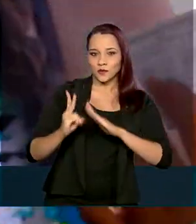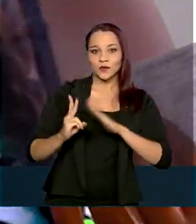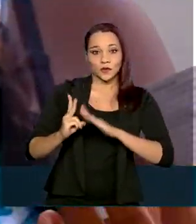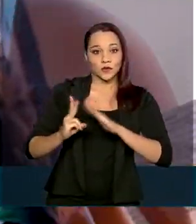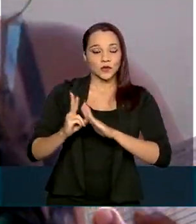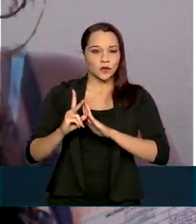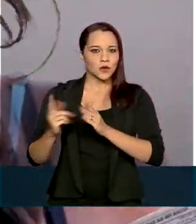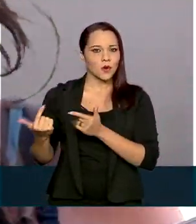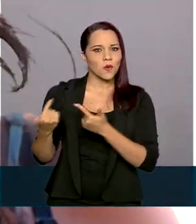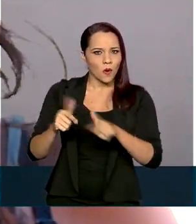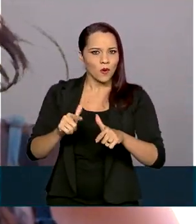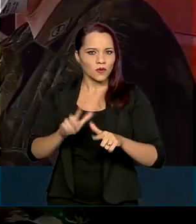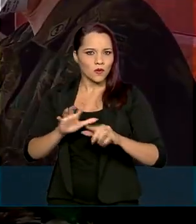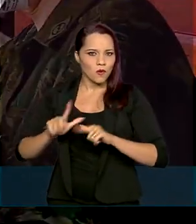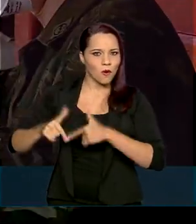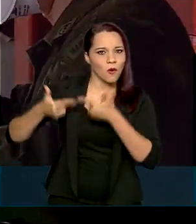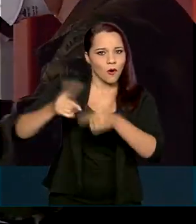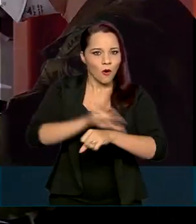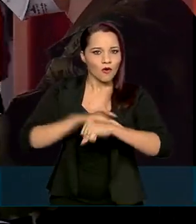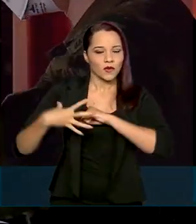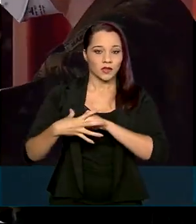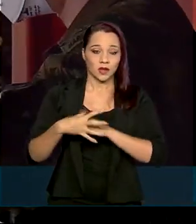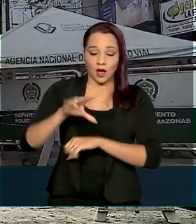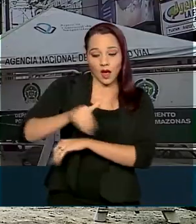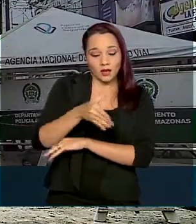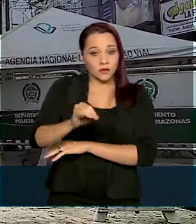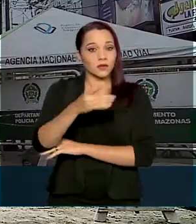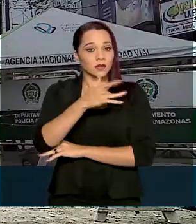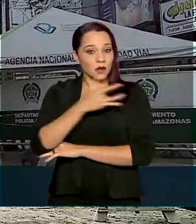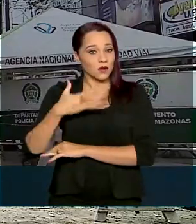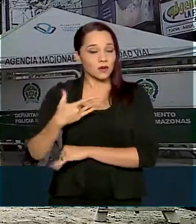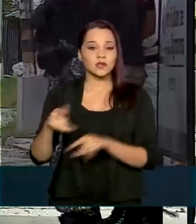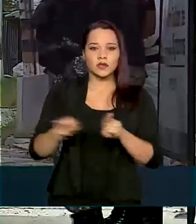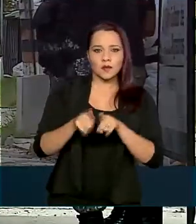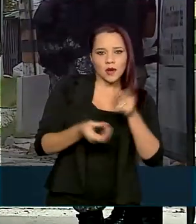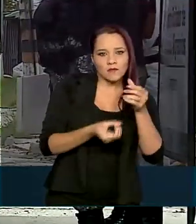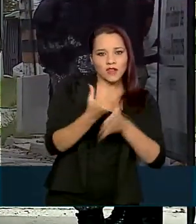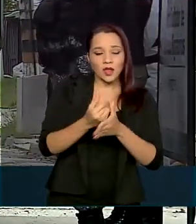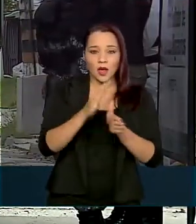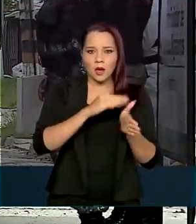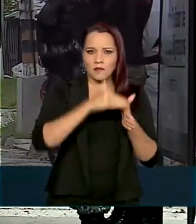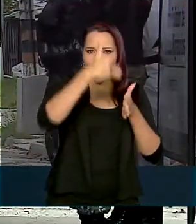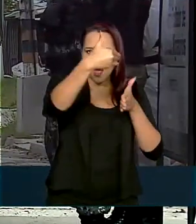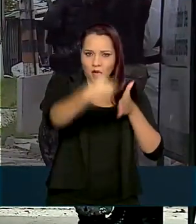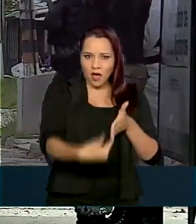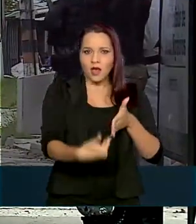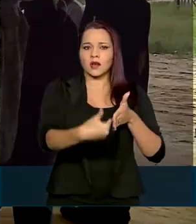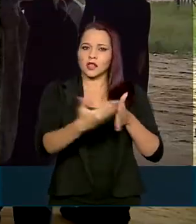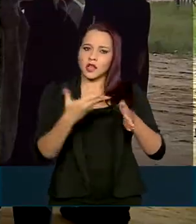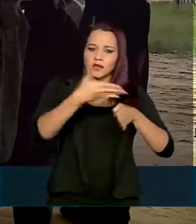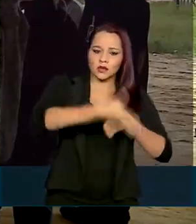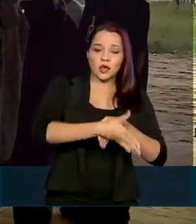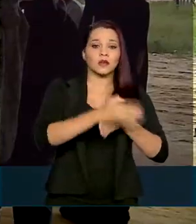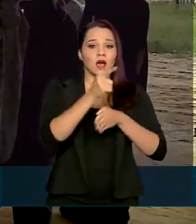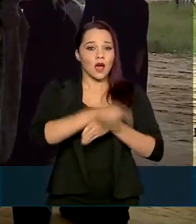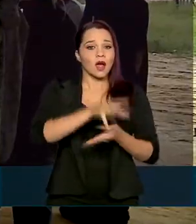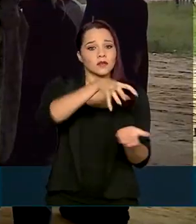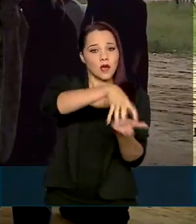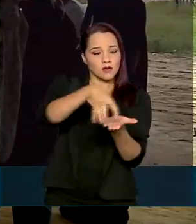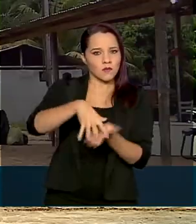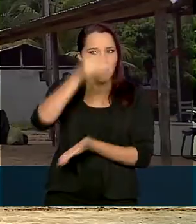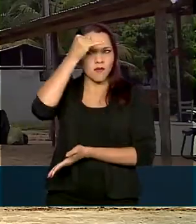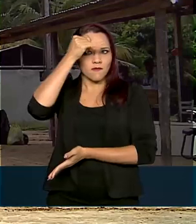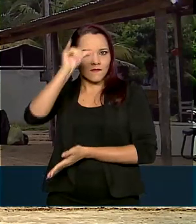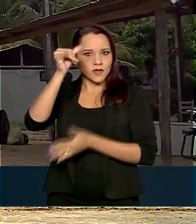contra o coronavírus. Além de ações de saúde, foram criadas barreiras de acesso às aldeias para